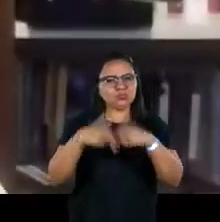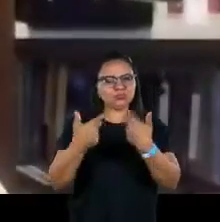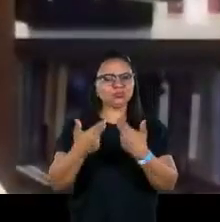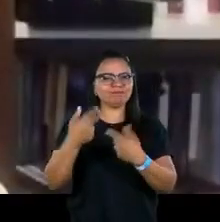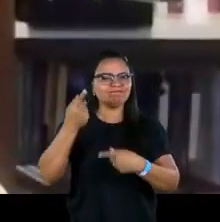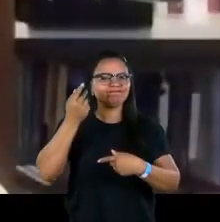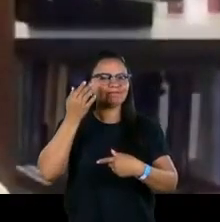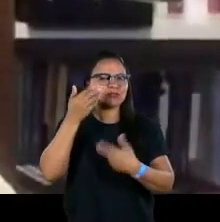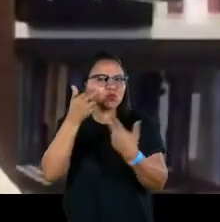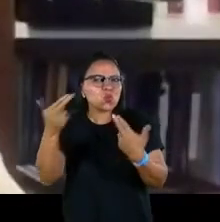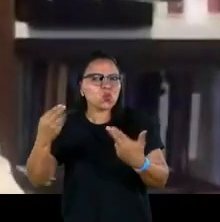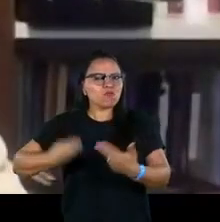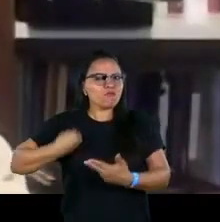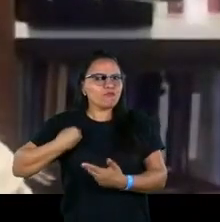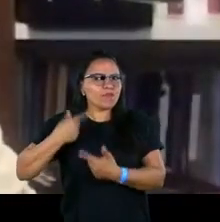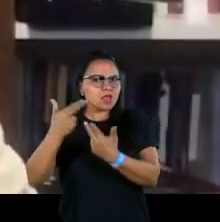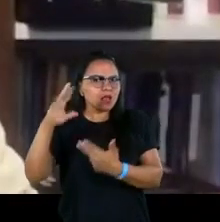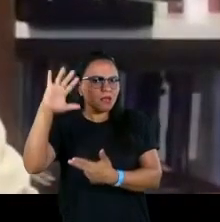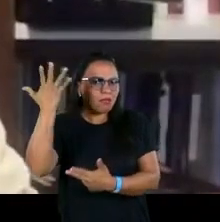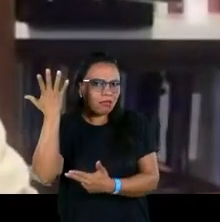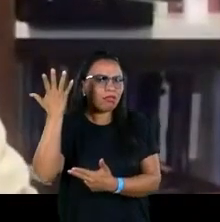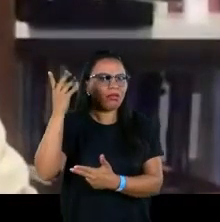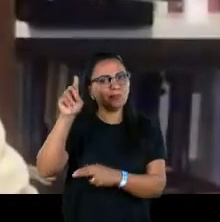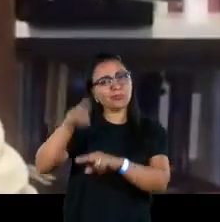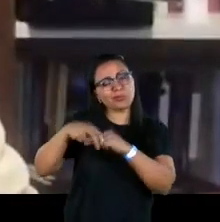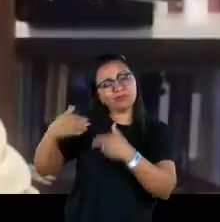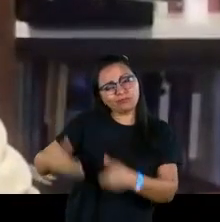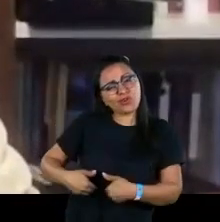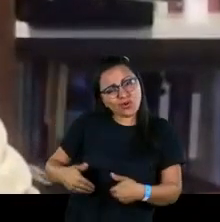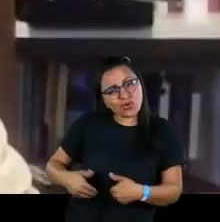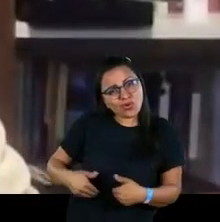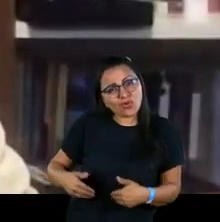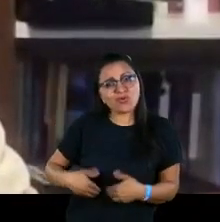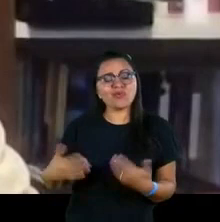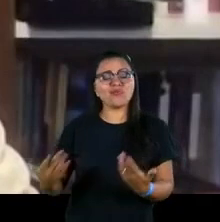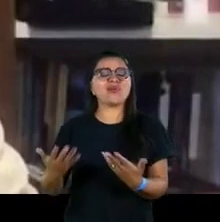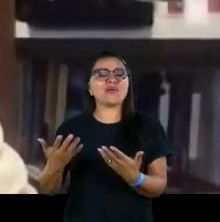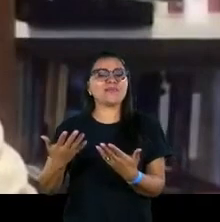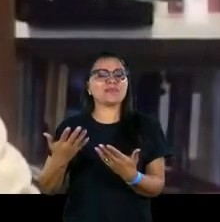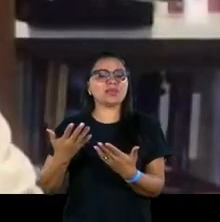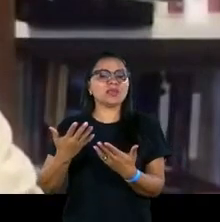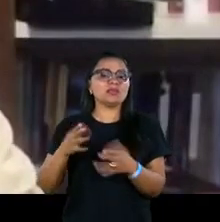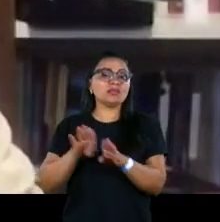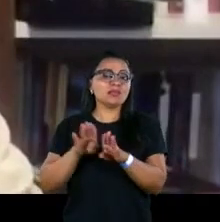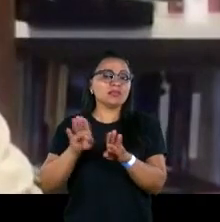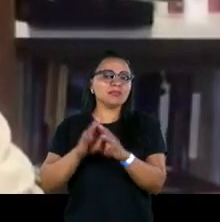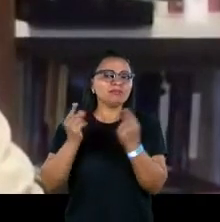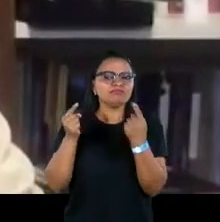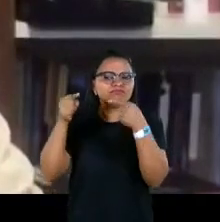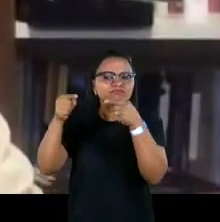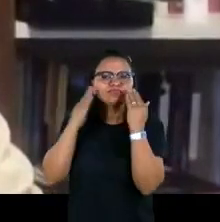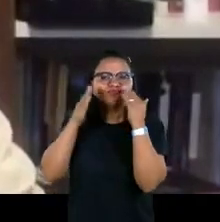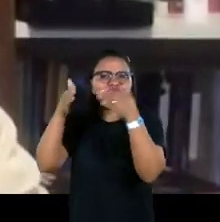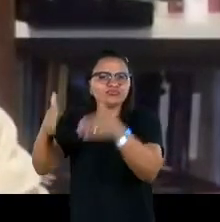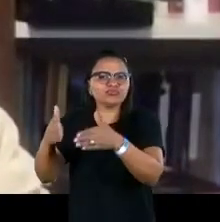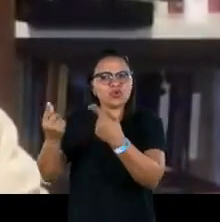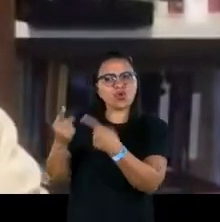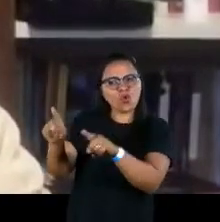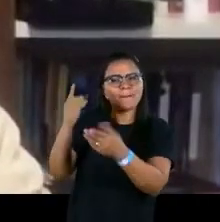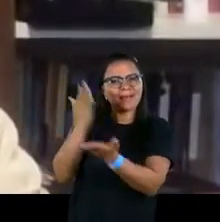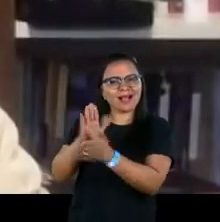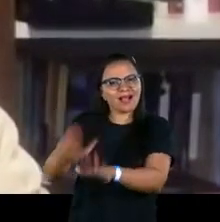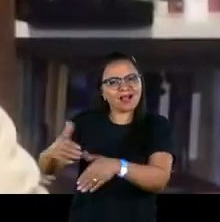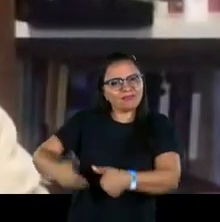relativas da nossa realidade e essa questão da fome, das ações voltadas contra a fome